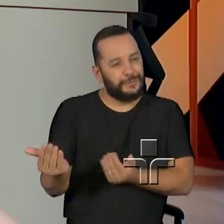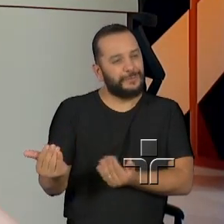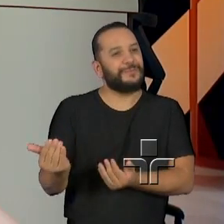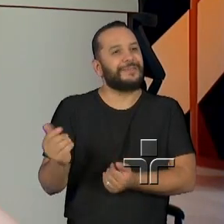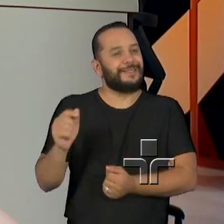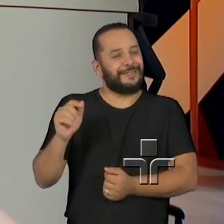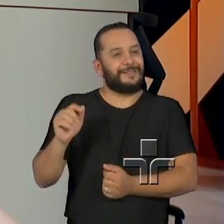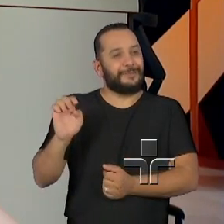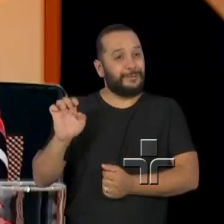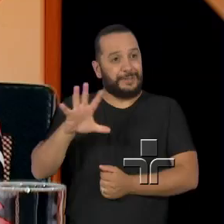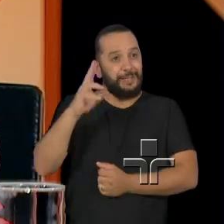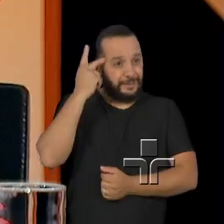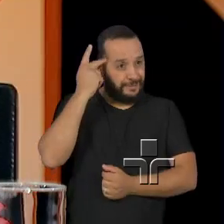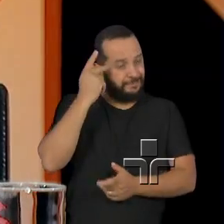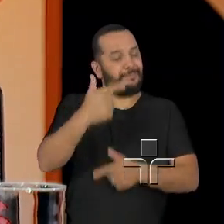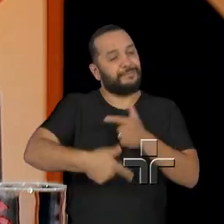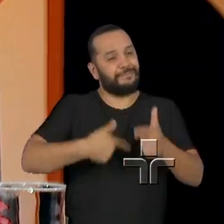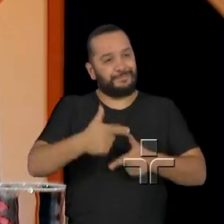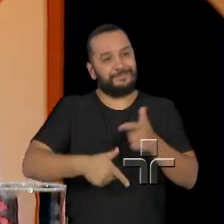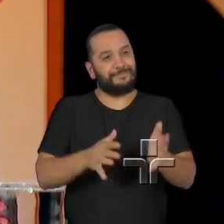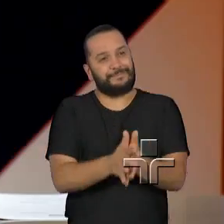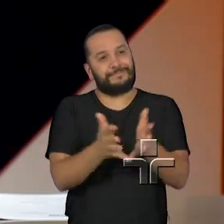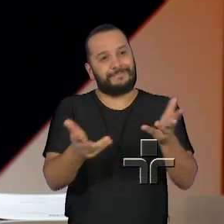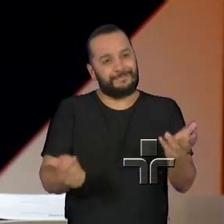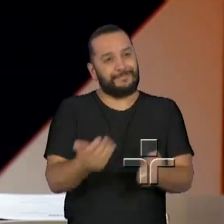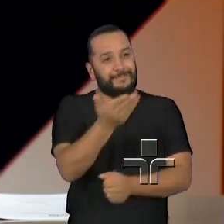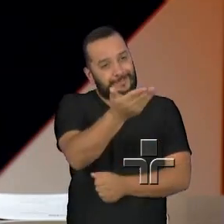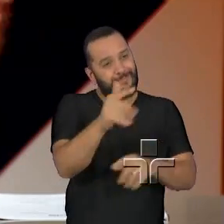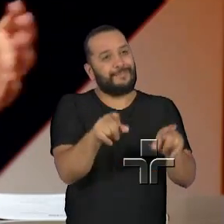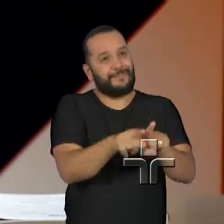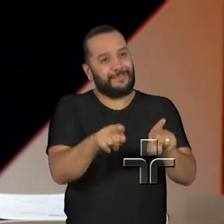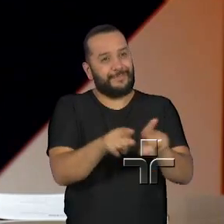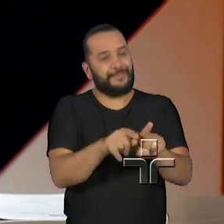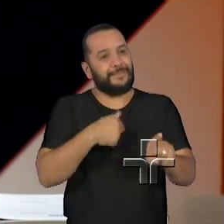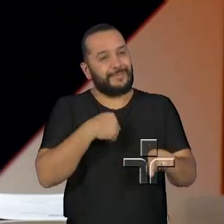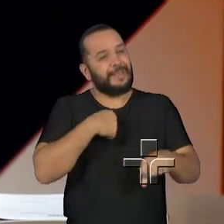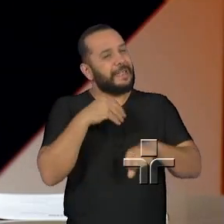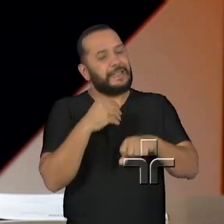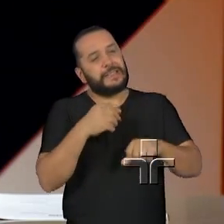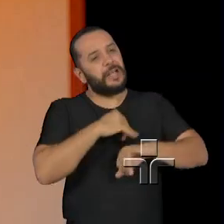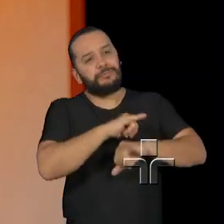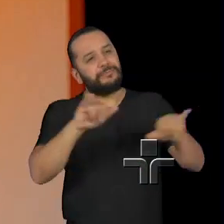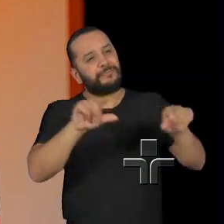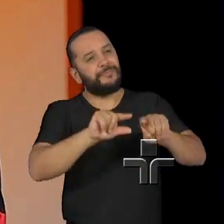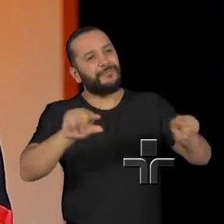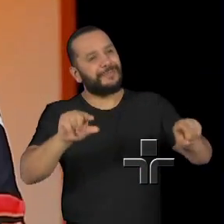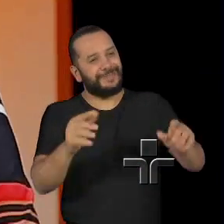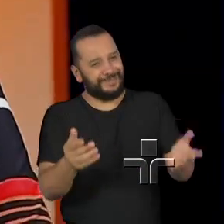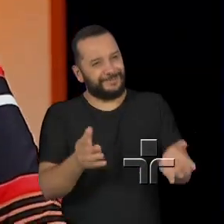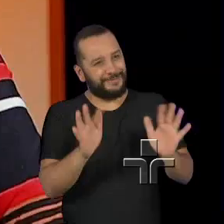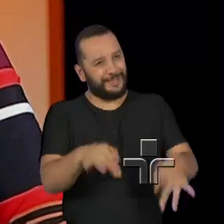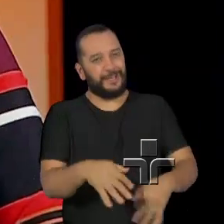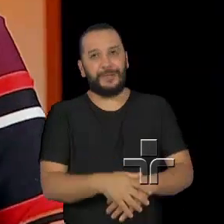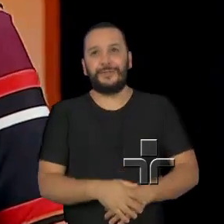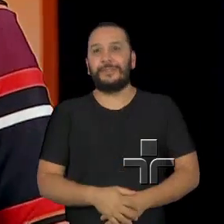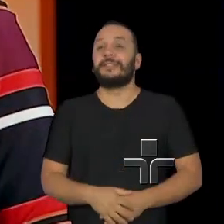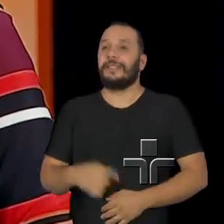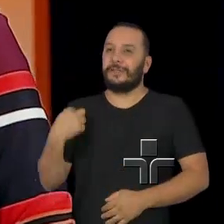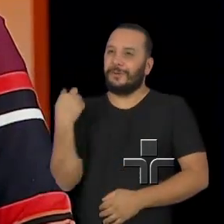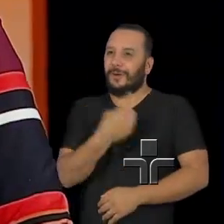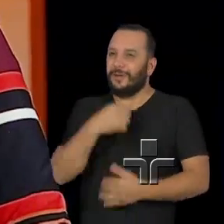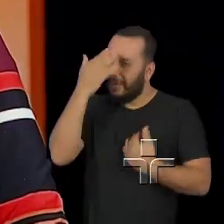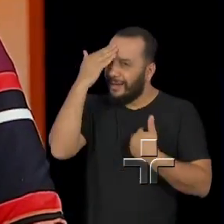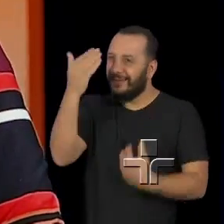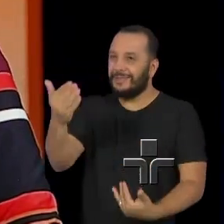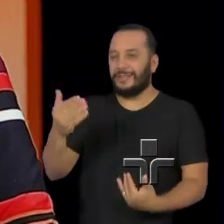que fazem um trabalho maravilhoso. Então, queria que você também desse um recado final aqui para nós. Nós é que agradecemos, que é uma área